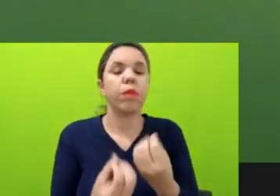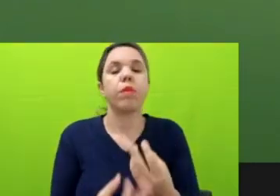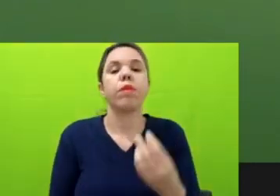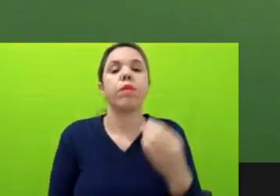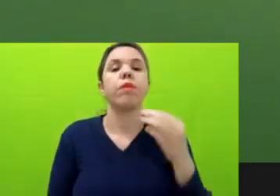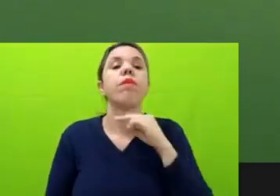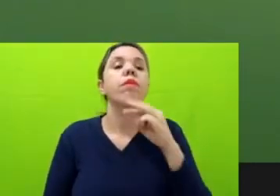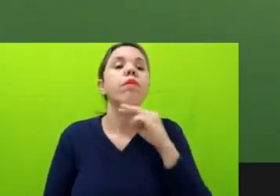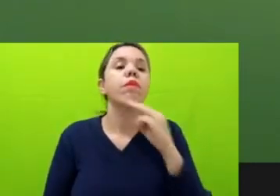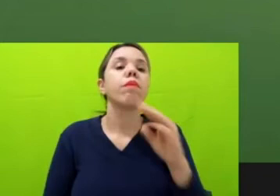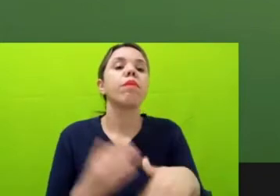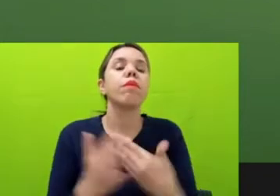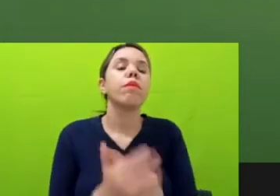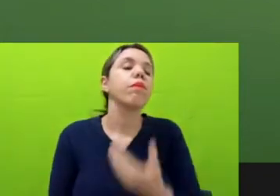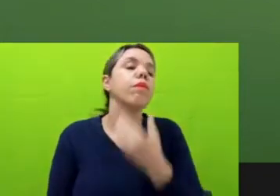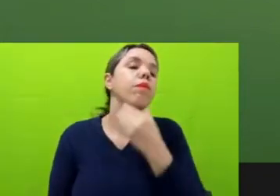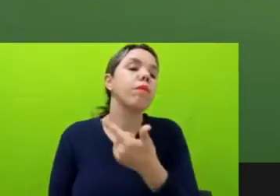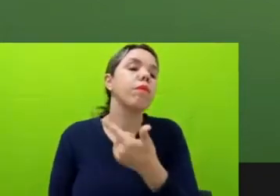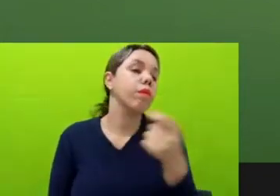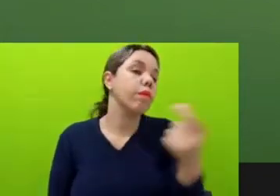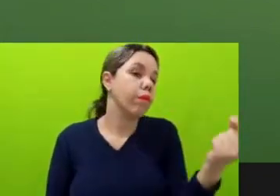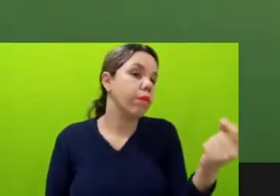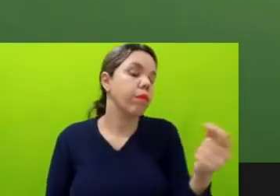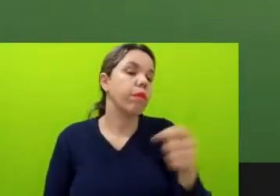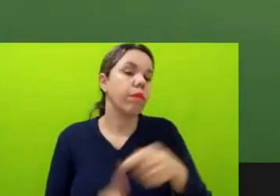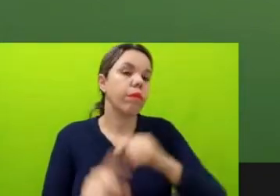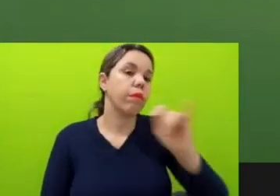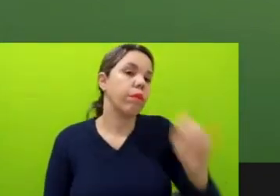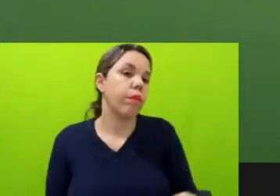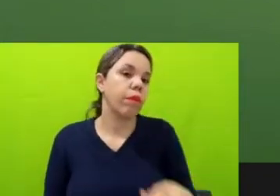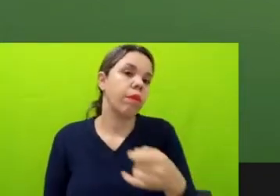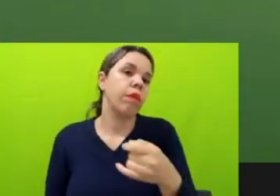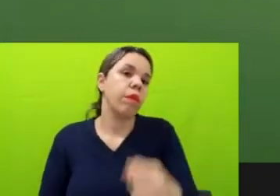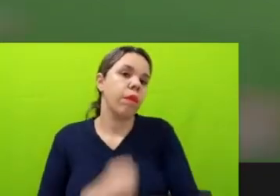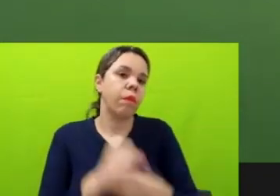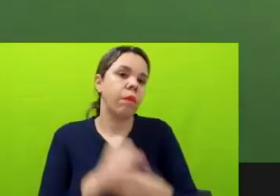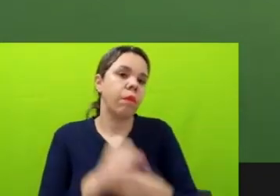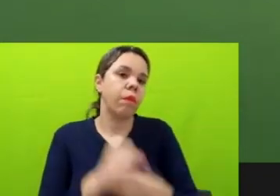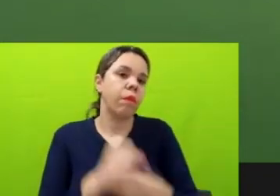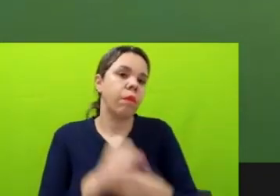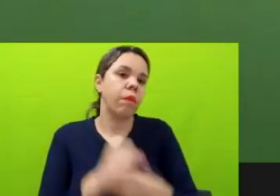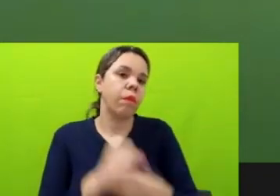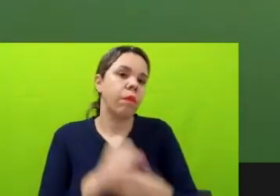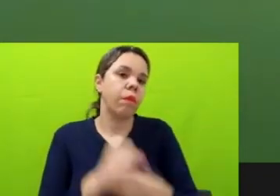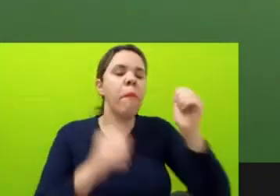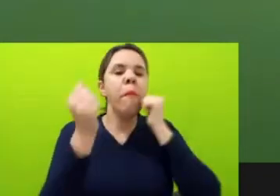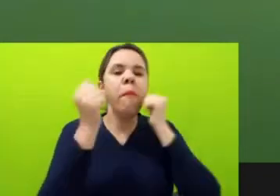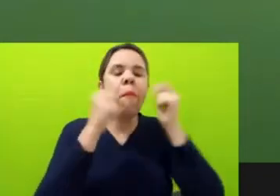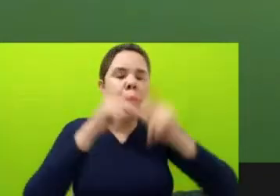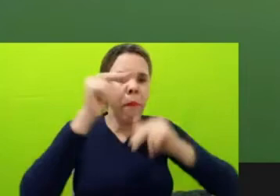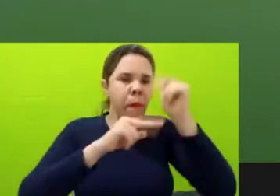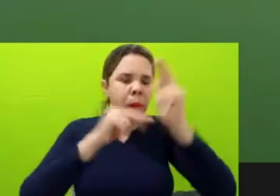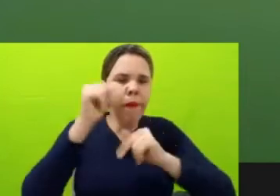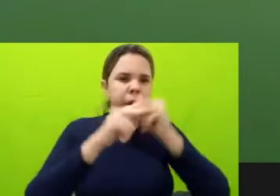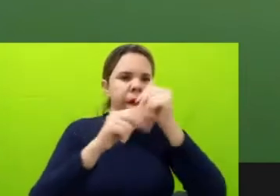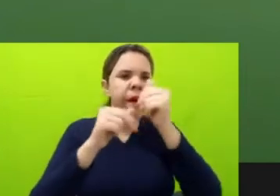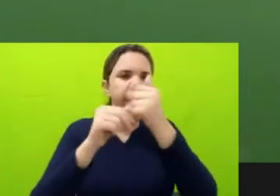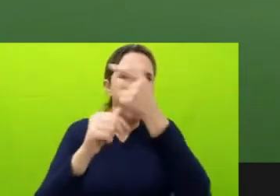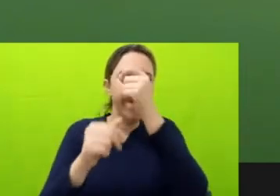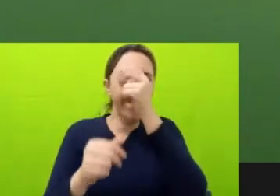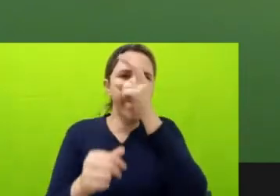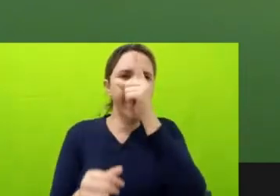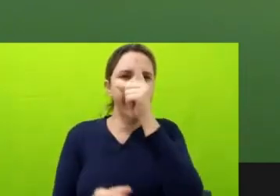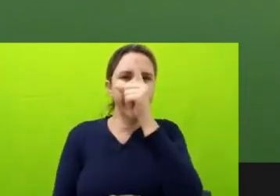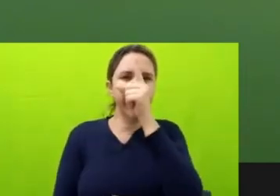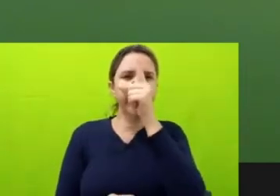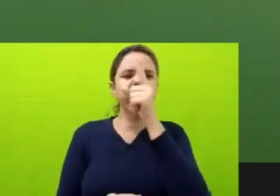janeiro... de janeiro até julho de 2021, né, a gente queria fazer uma estatística com esses dados mostrando as falhas